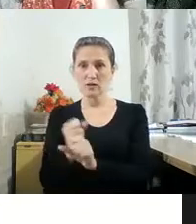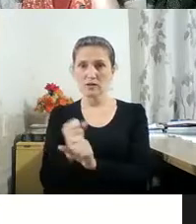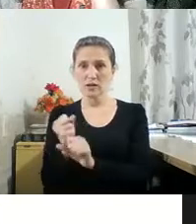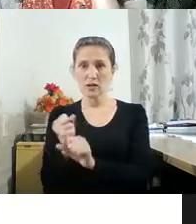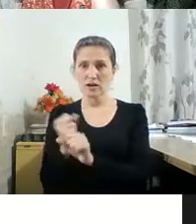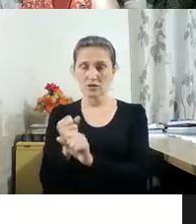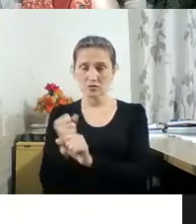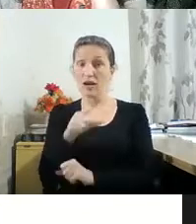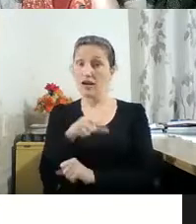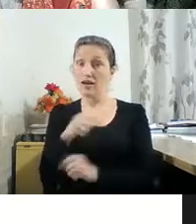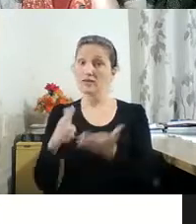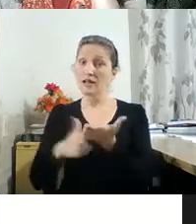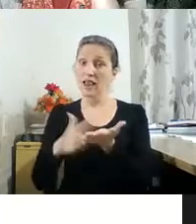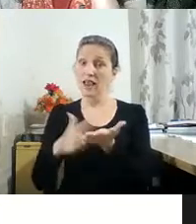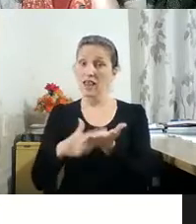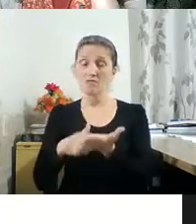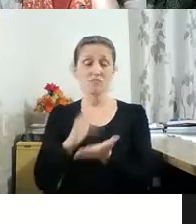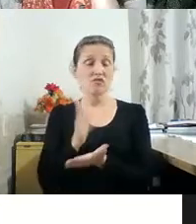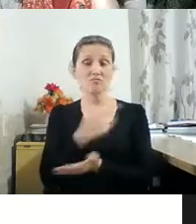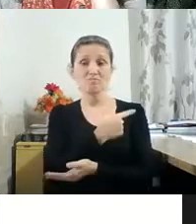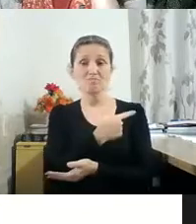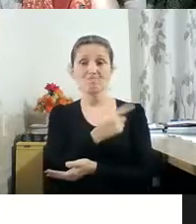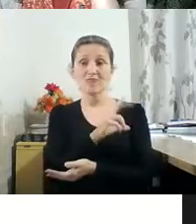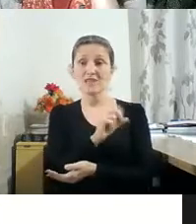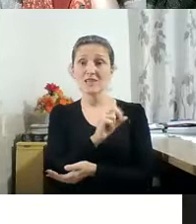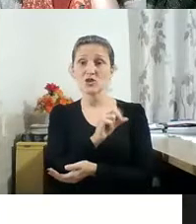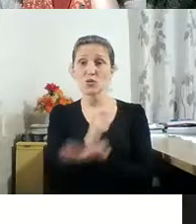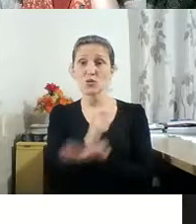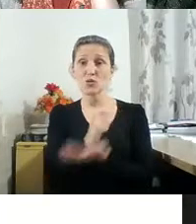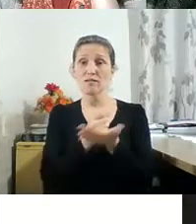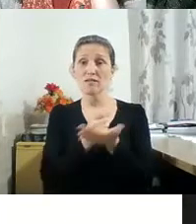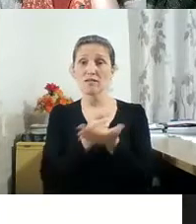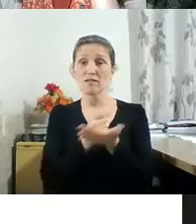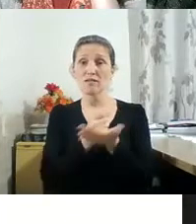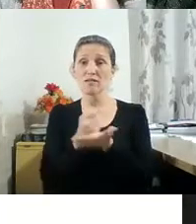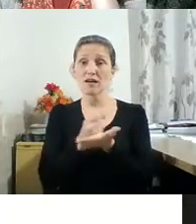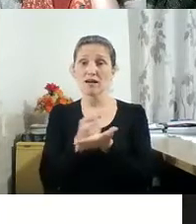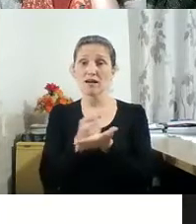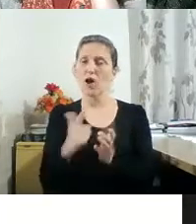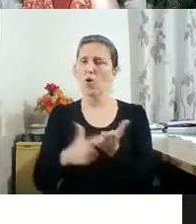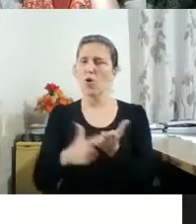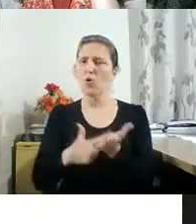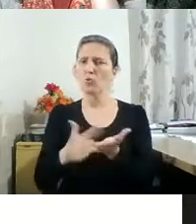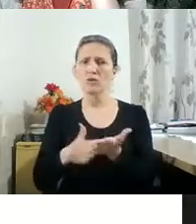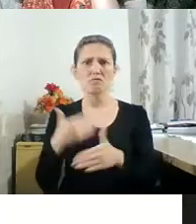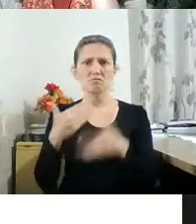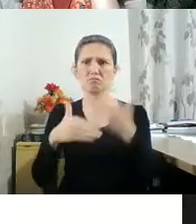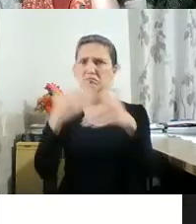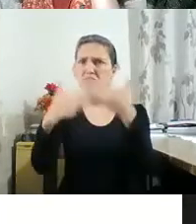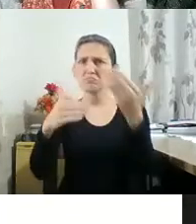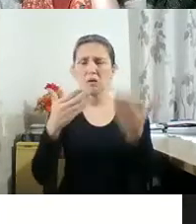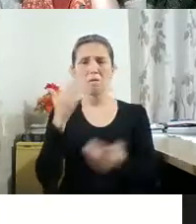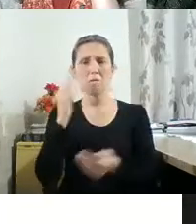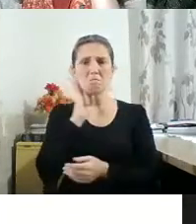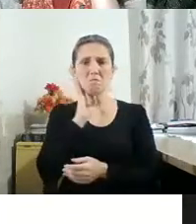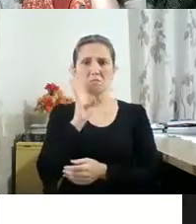livro que é muito atual. É muito atual e muito precursor. E a gente resolveu